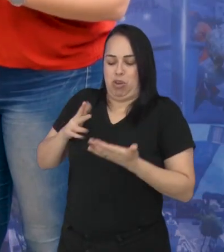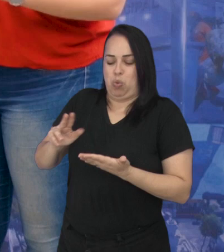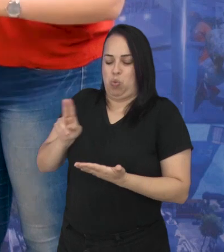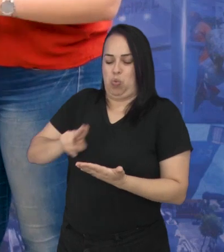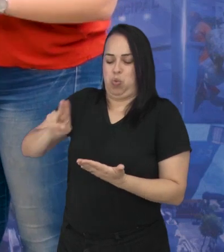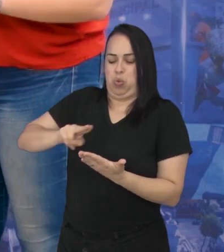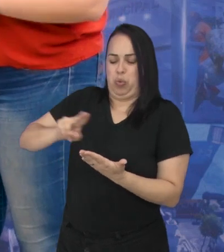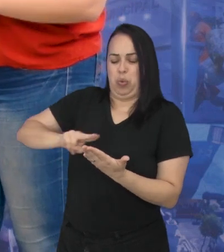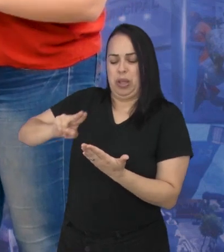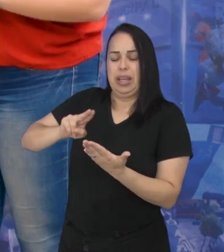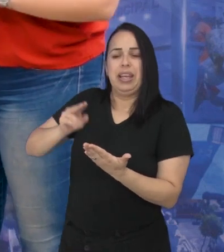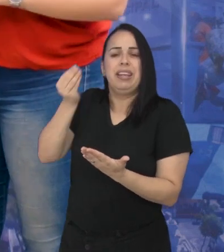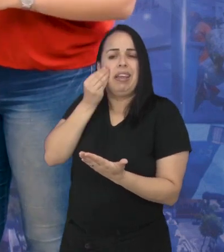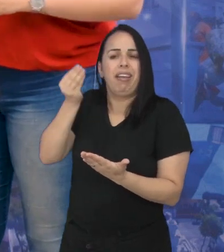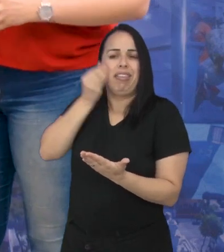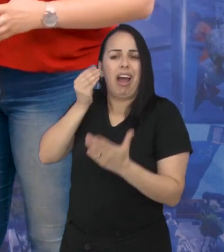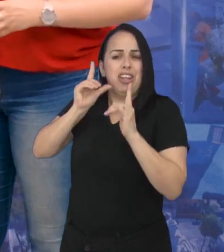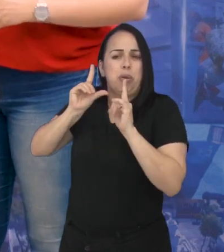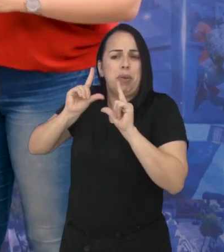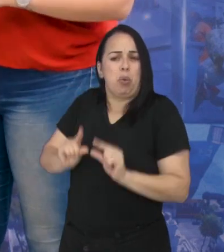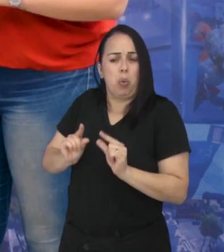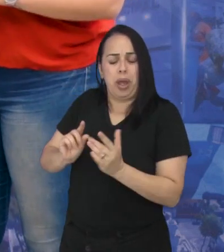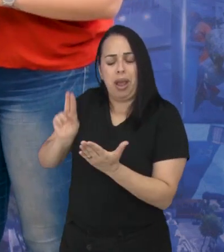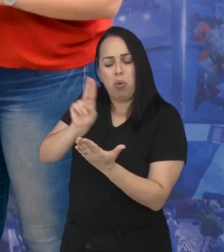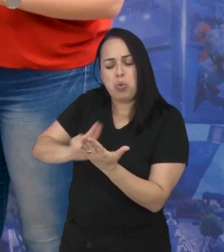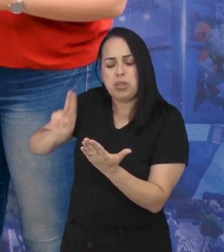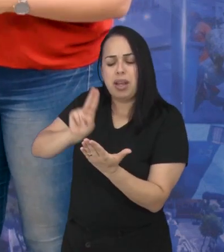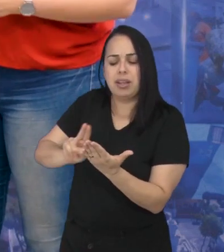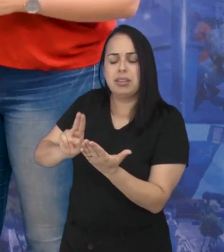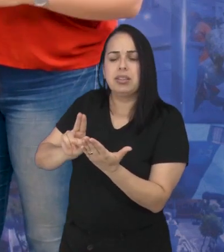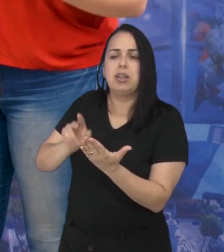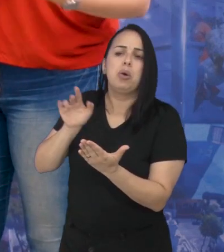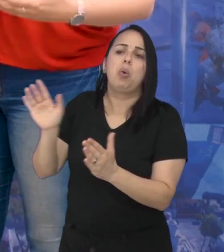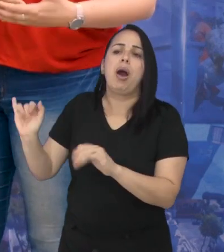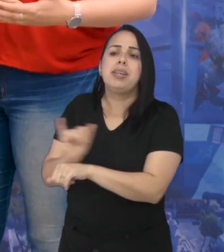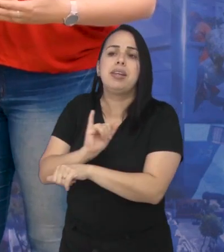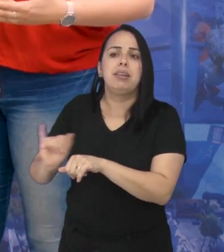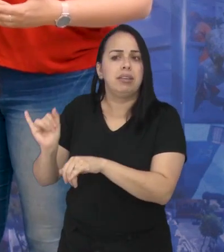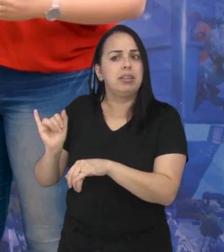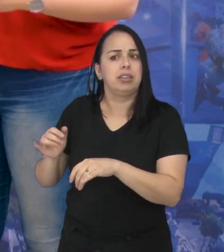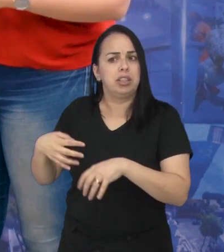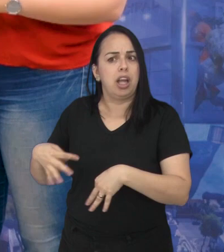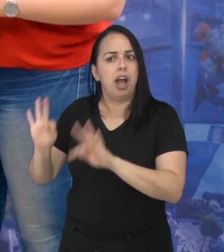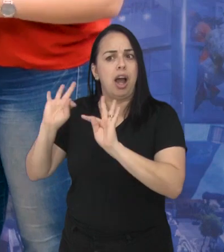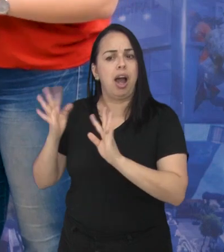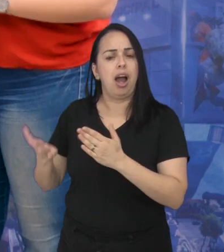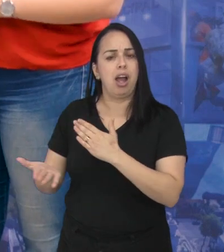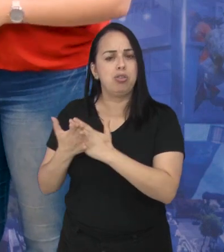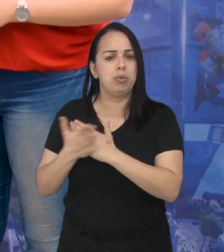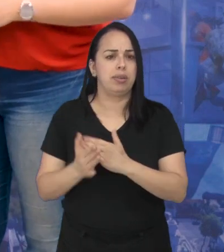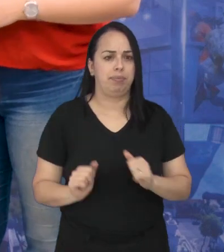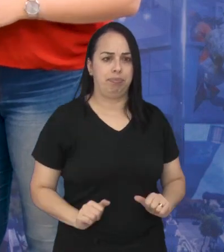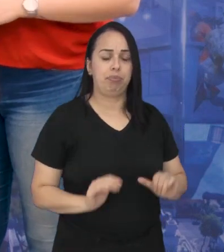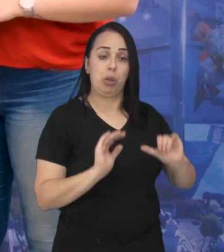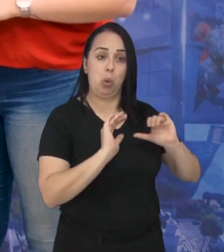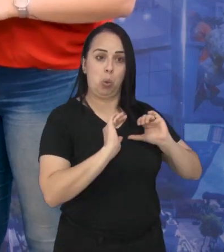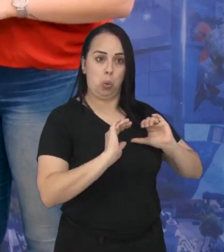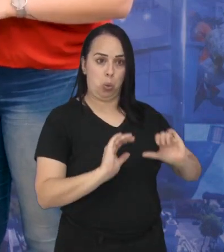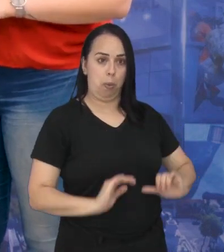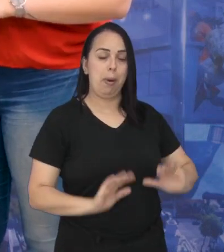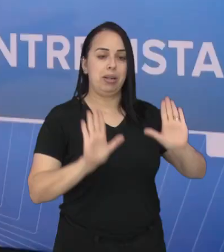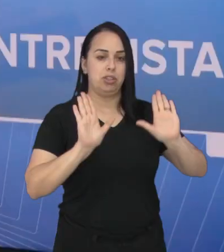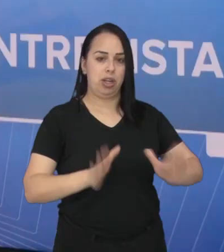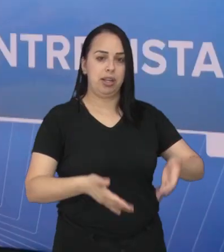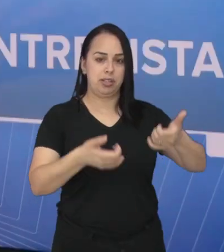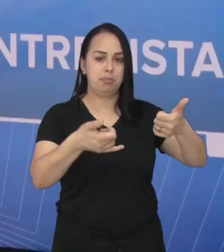que ela usa demais, se ela quiser tentar reduzir, quais são algumas ferramentas da tecnologia mesmo que auxiliam nisso? Sim, além